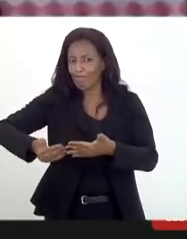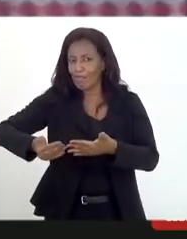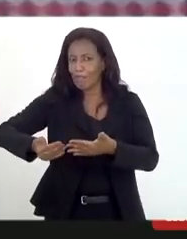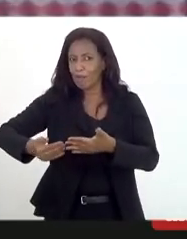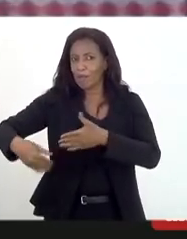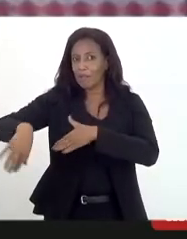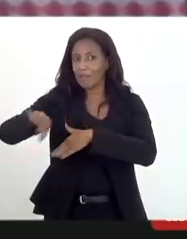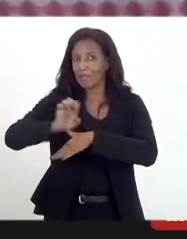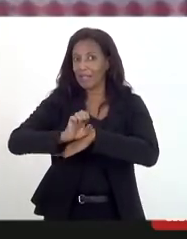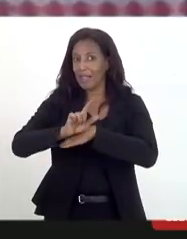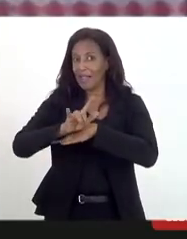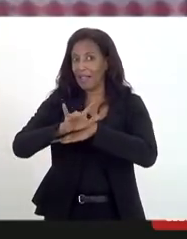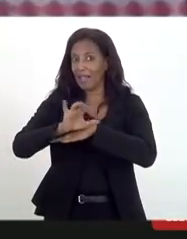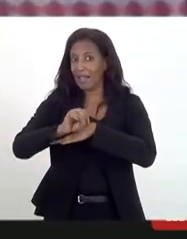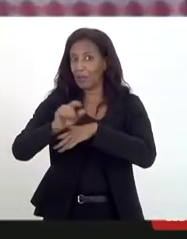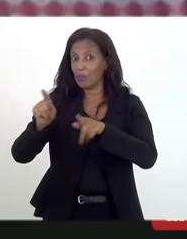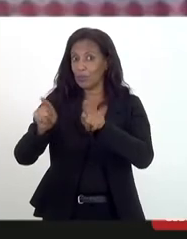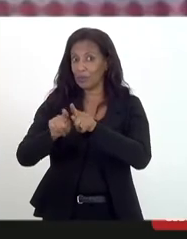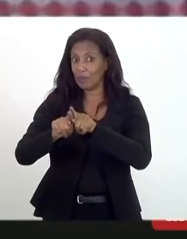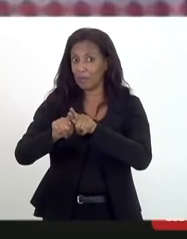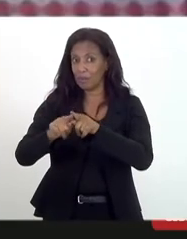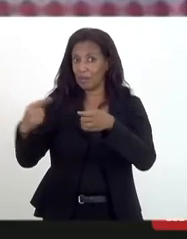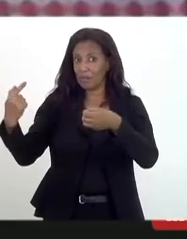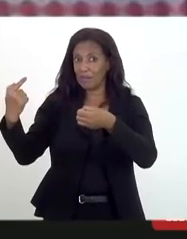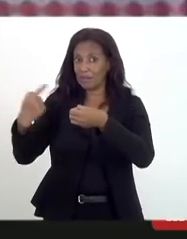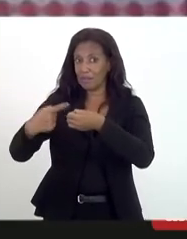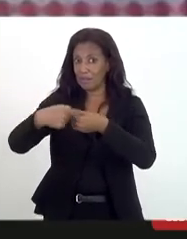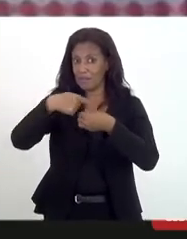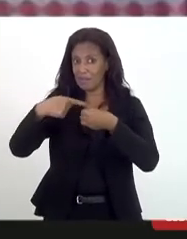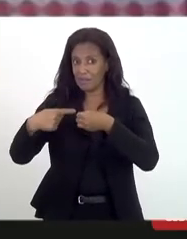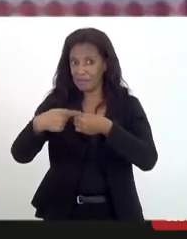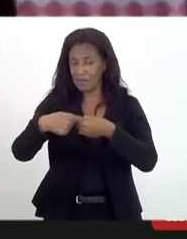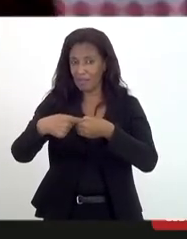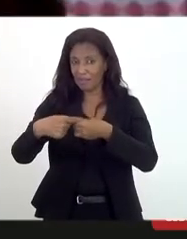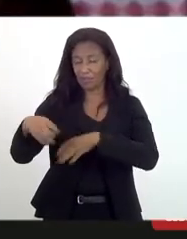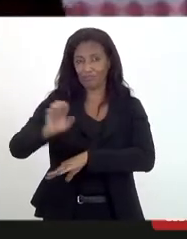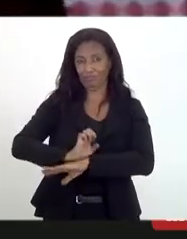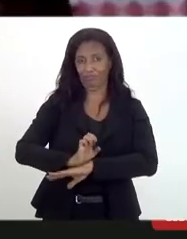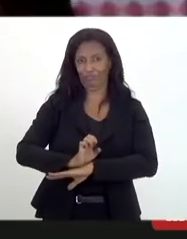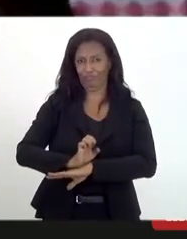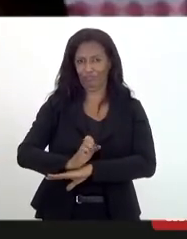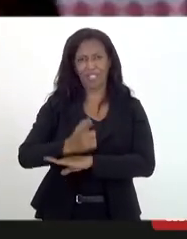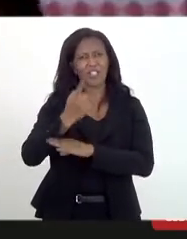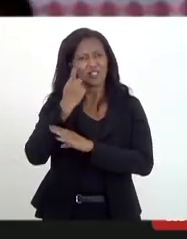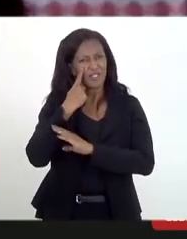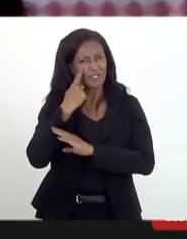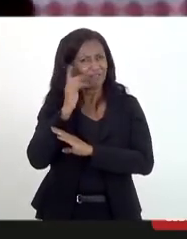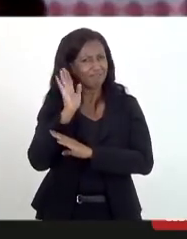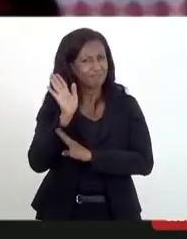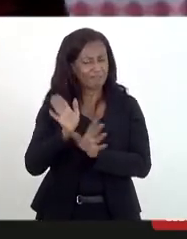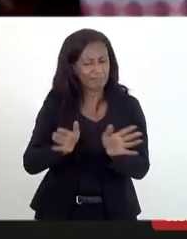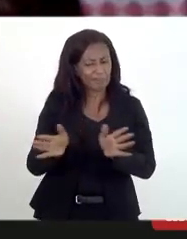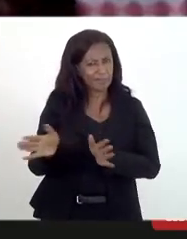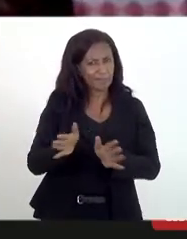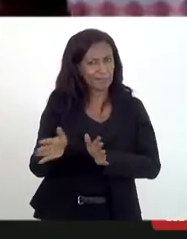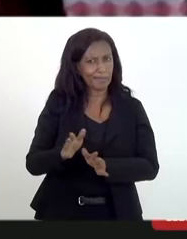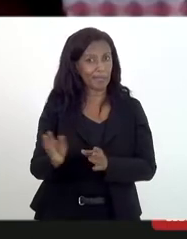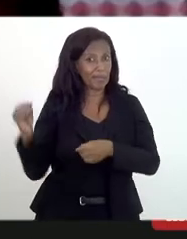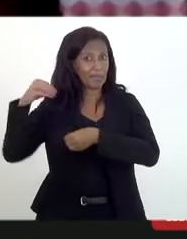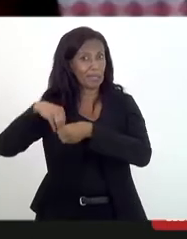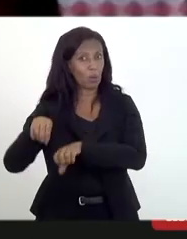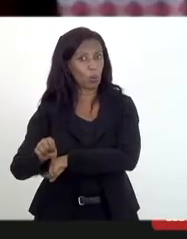laico e da laicidade do estado nós já temos mecanismos por exemplo no campo da